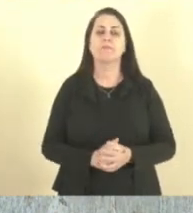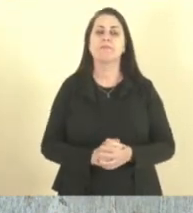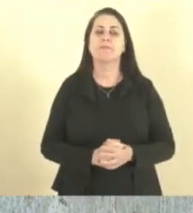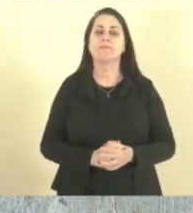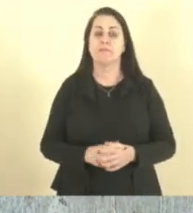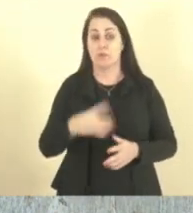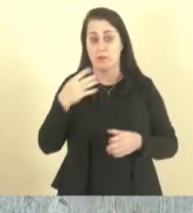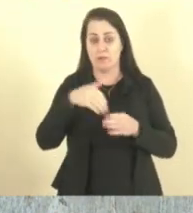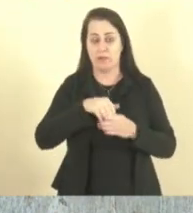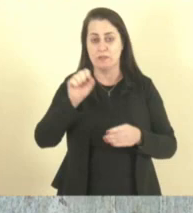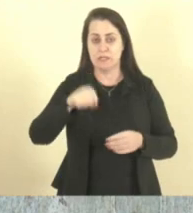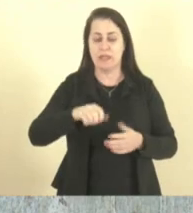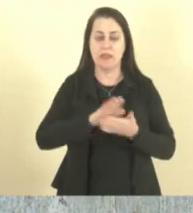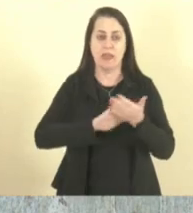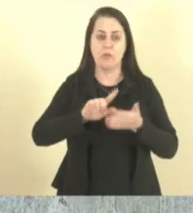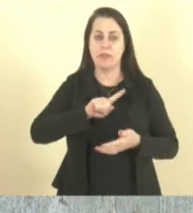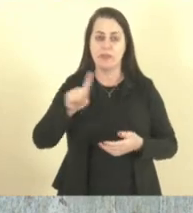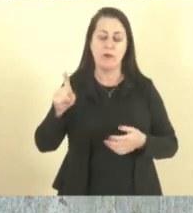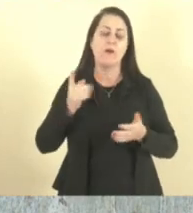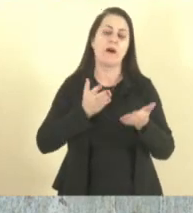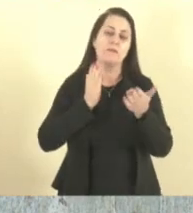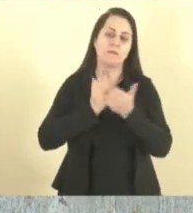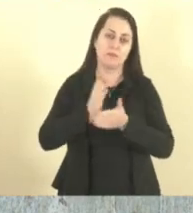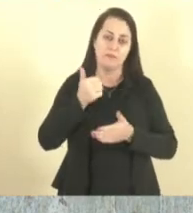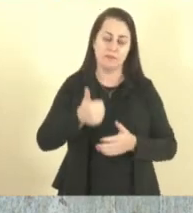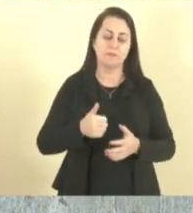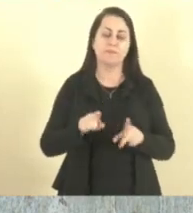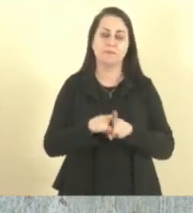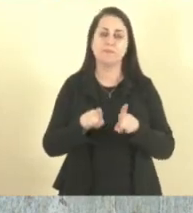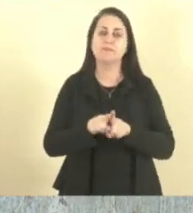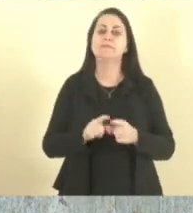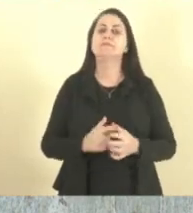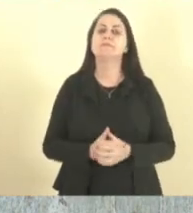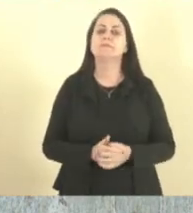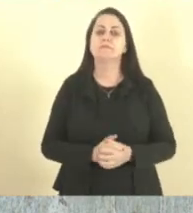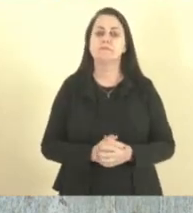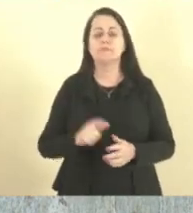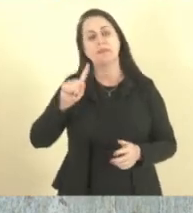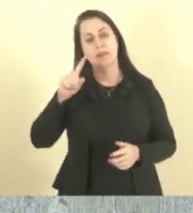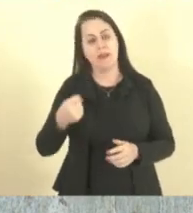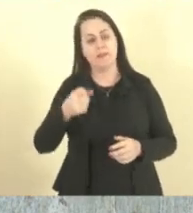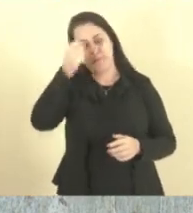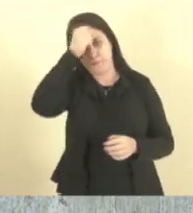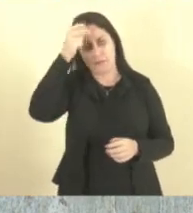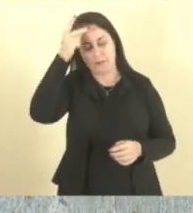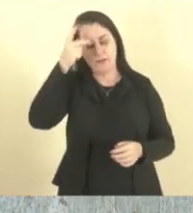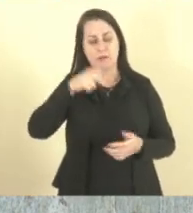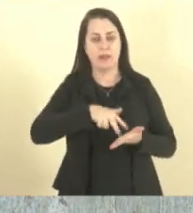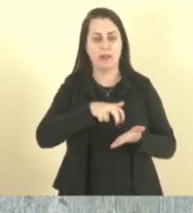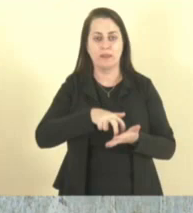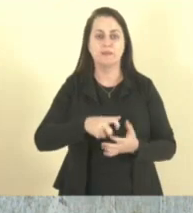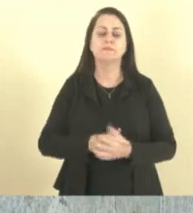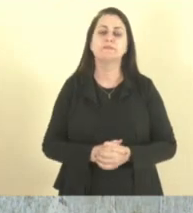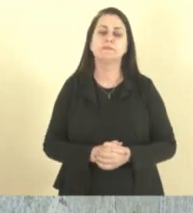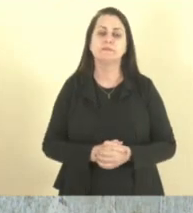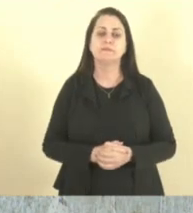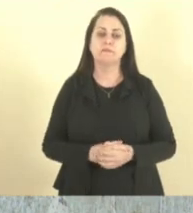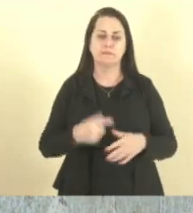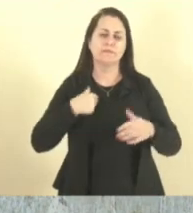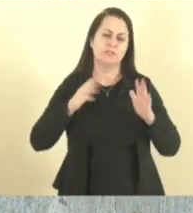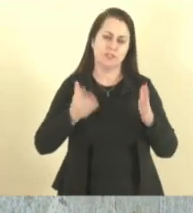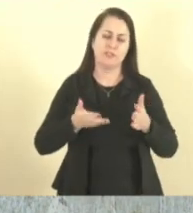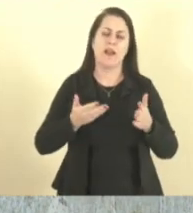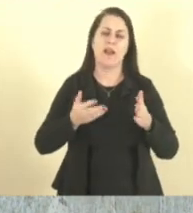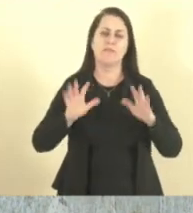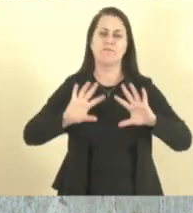Quatro votos sim, nenhum não aprovado, parecer na comissão de justiça também. Saldo aí o nosso ex-prefeito de Alegre. Já passei muitos festivais